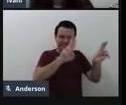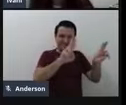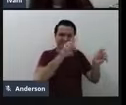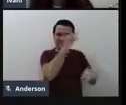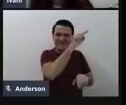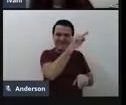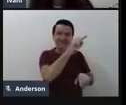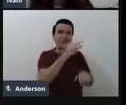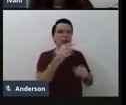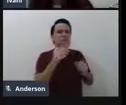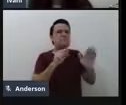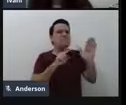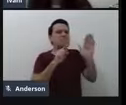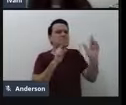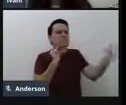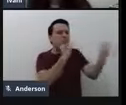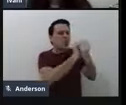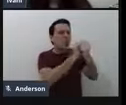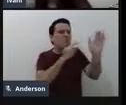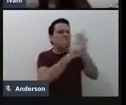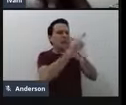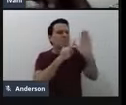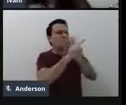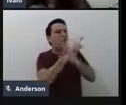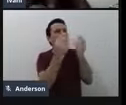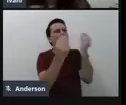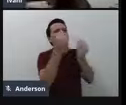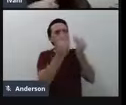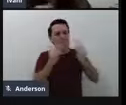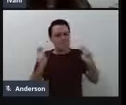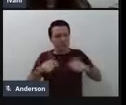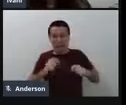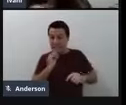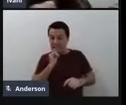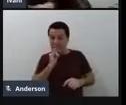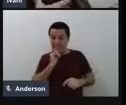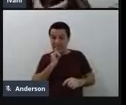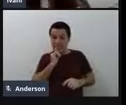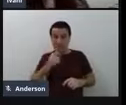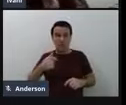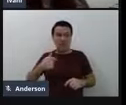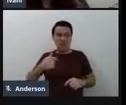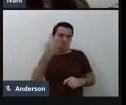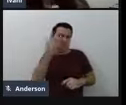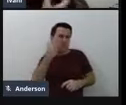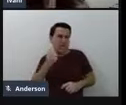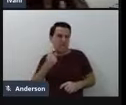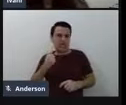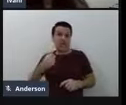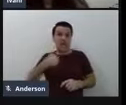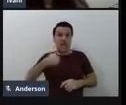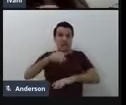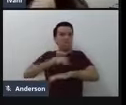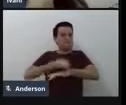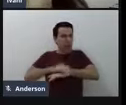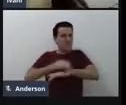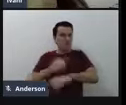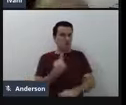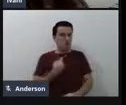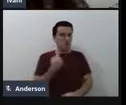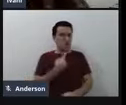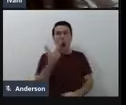como faz, né, para que eu possa acionar, que eu, criança, continue sendo a protagonista nessa